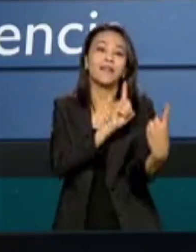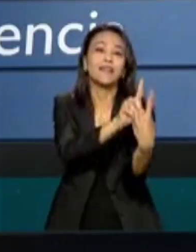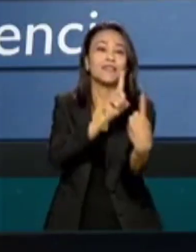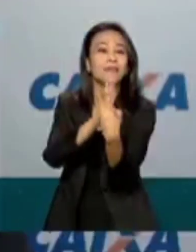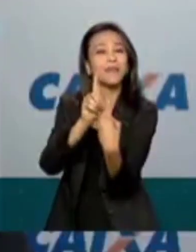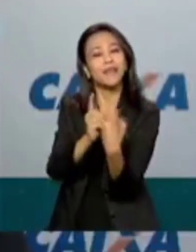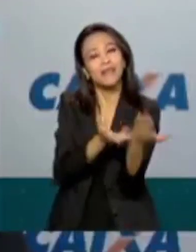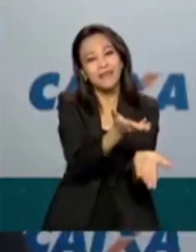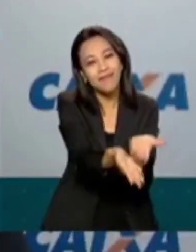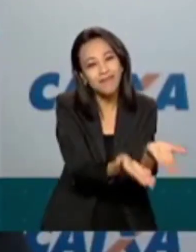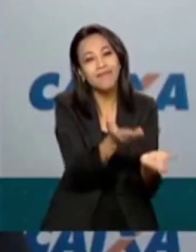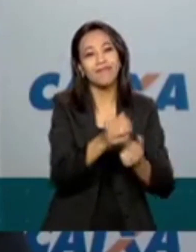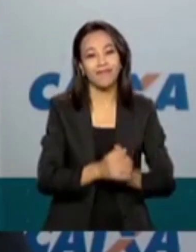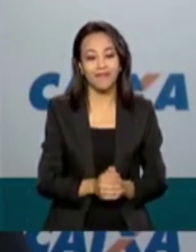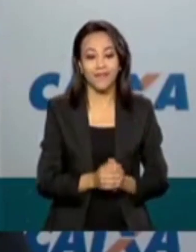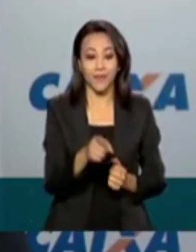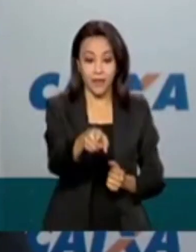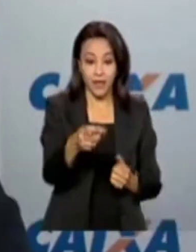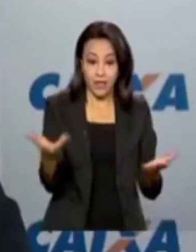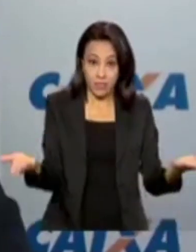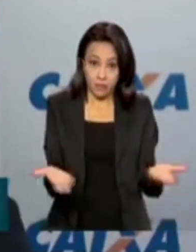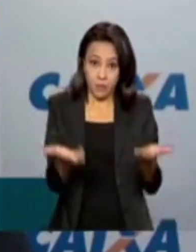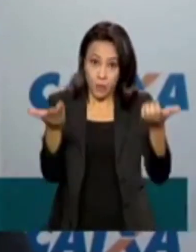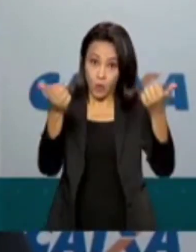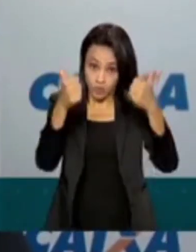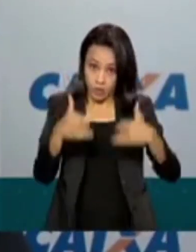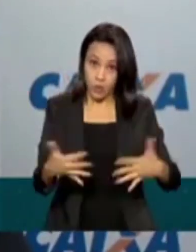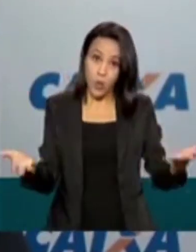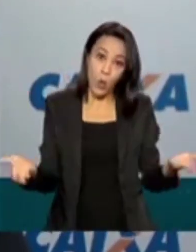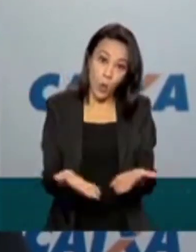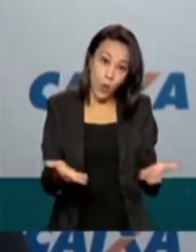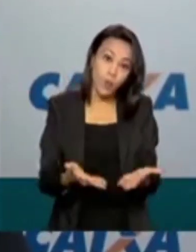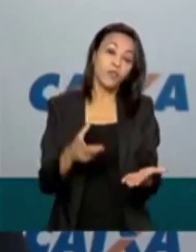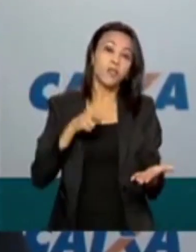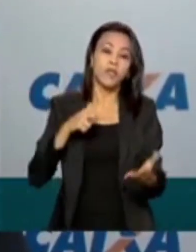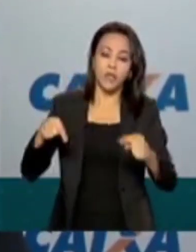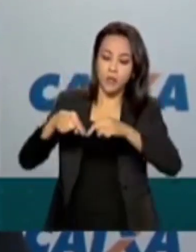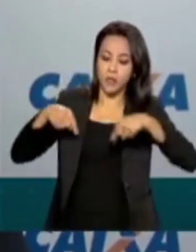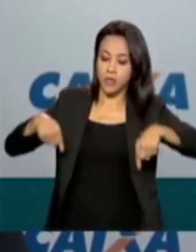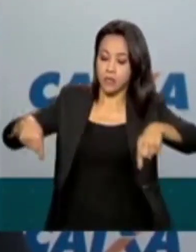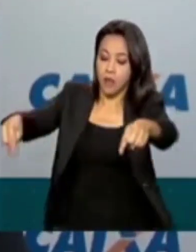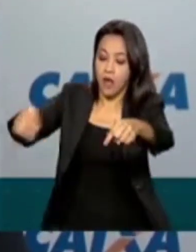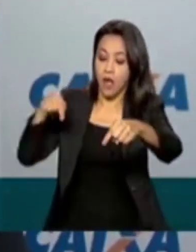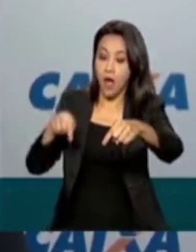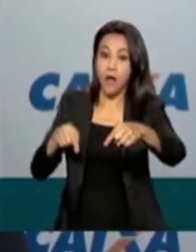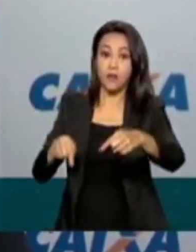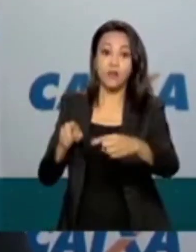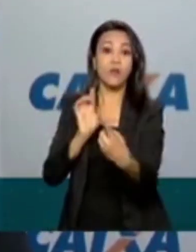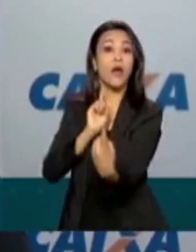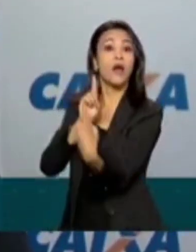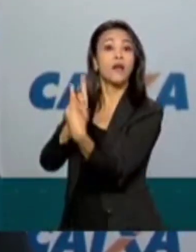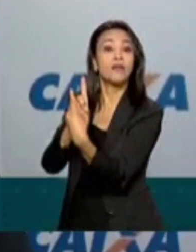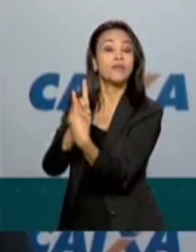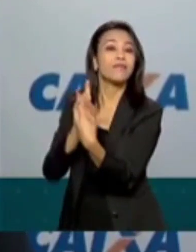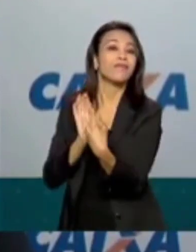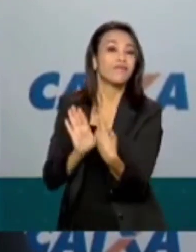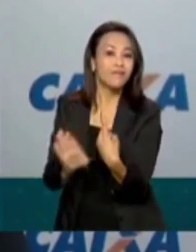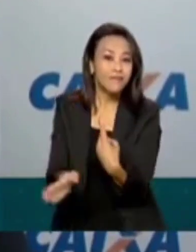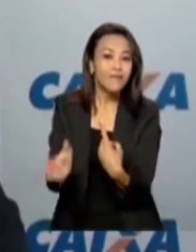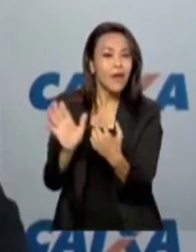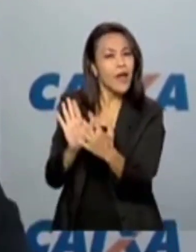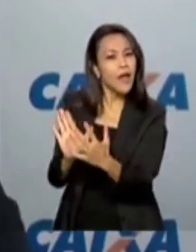agências. Preferencialmente, hoje, essas pessoas serão atendidas no espaço Caixa para Elas, que já é um espaço mais